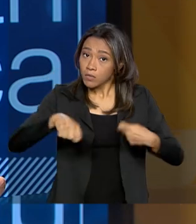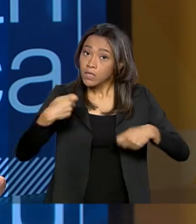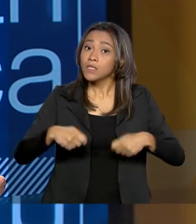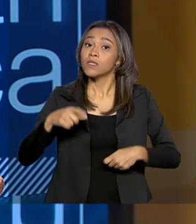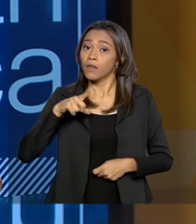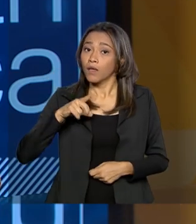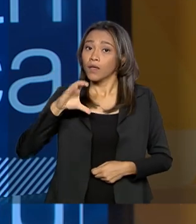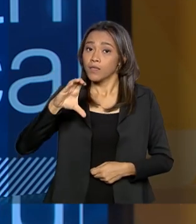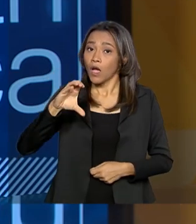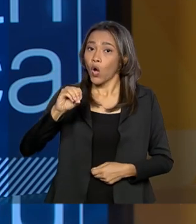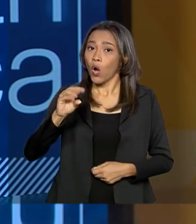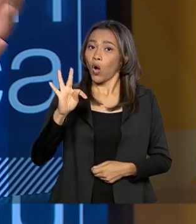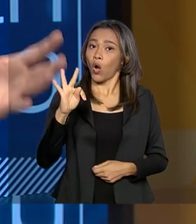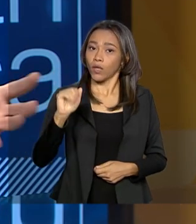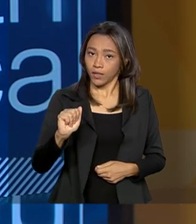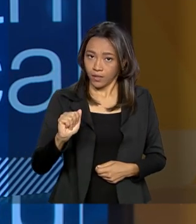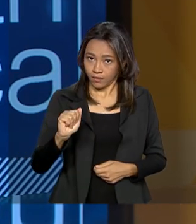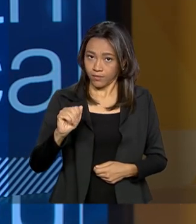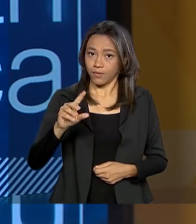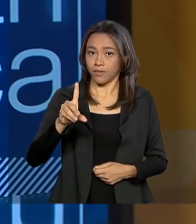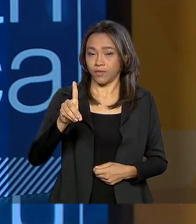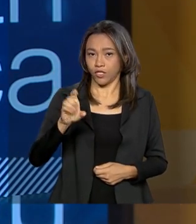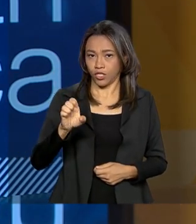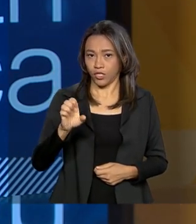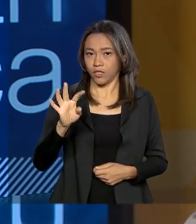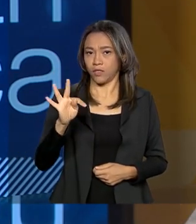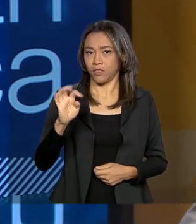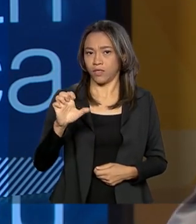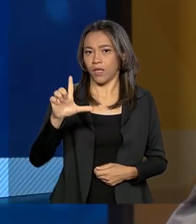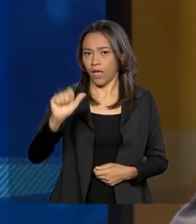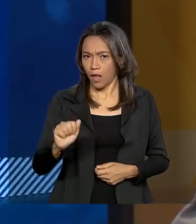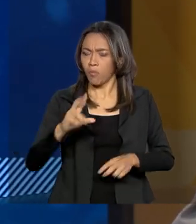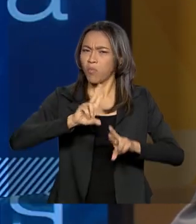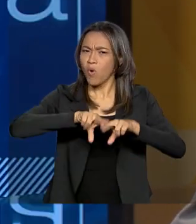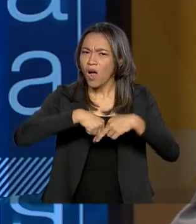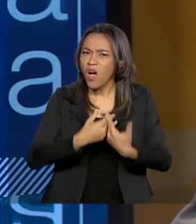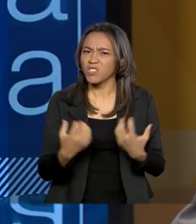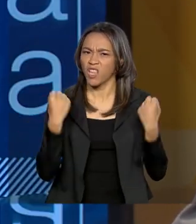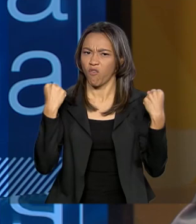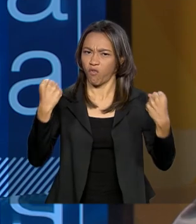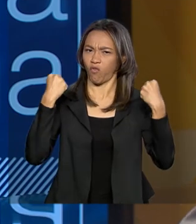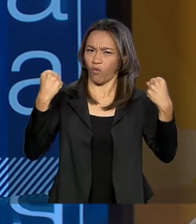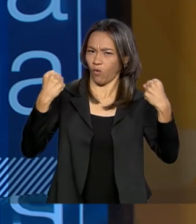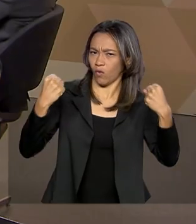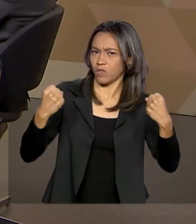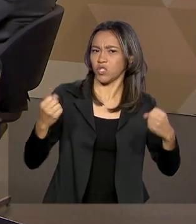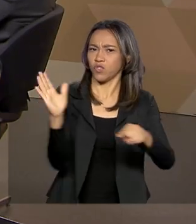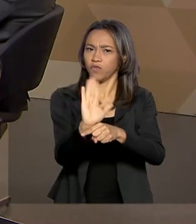tela no país, por conta até do conglomerado e da força de Hollywood.